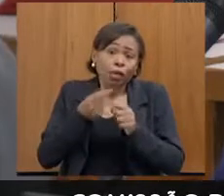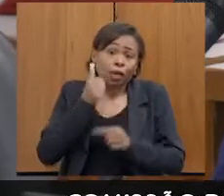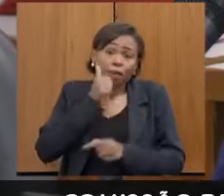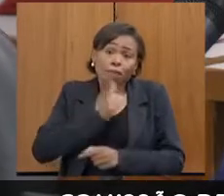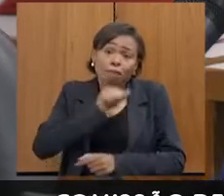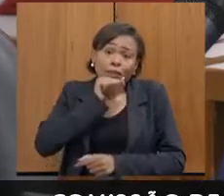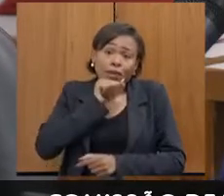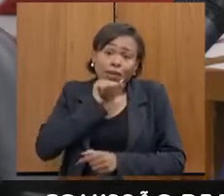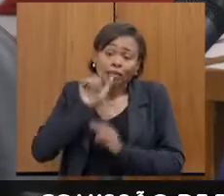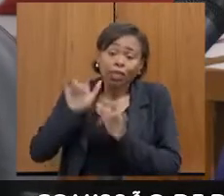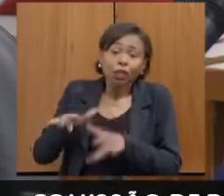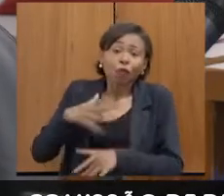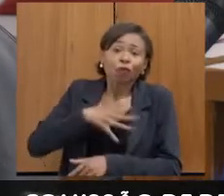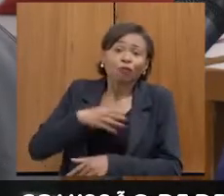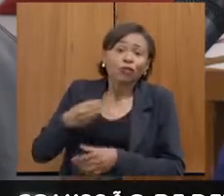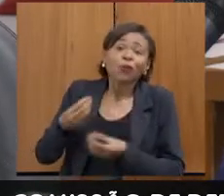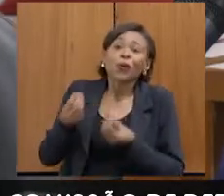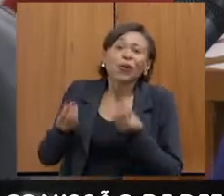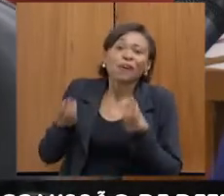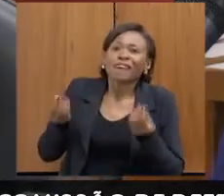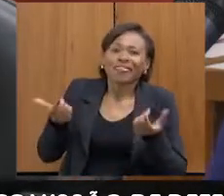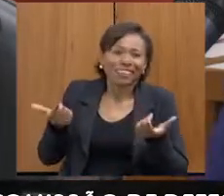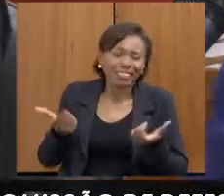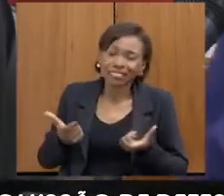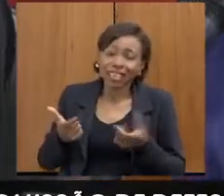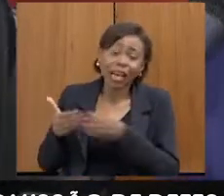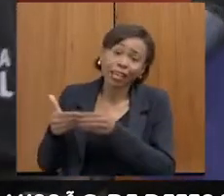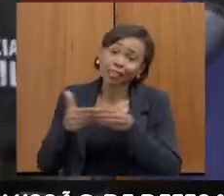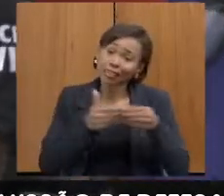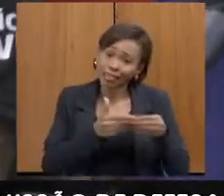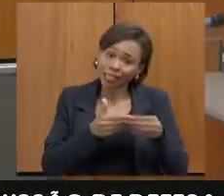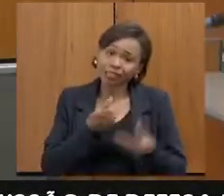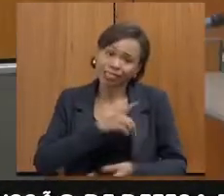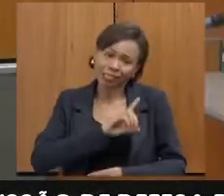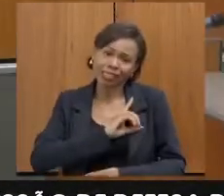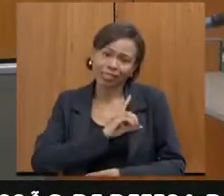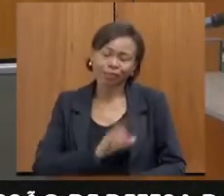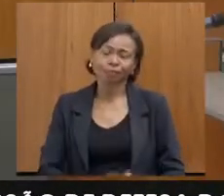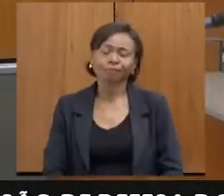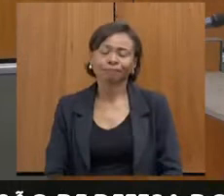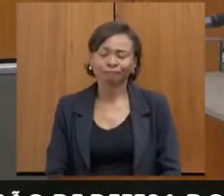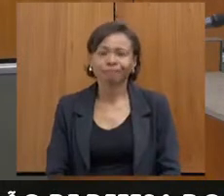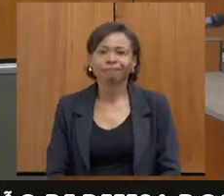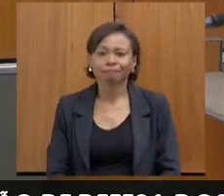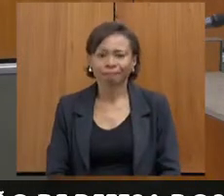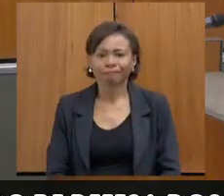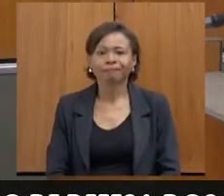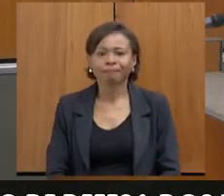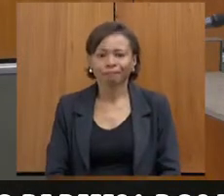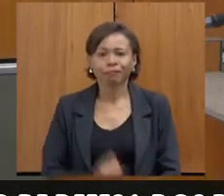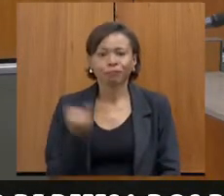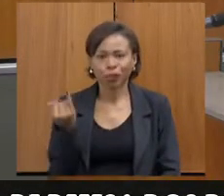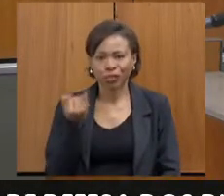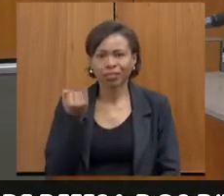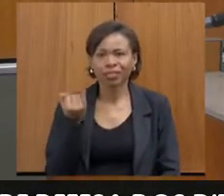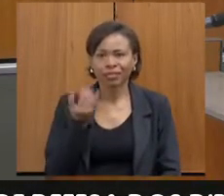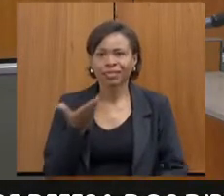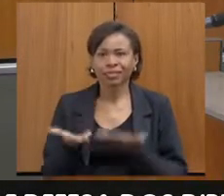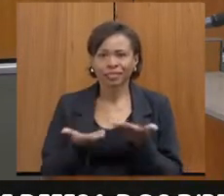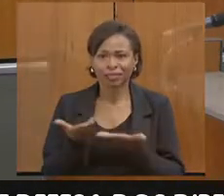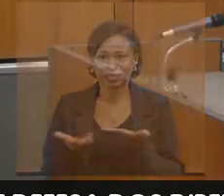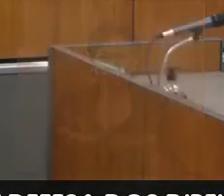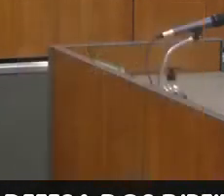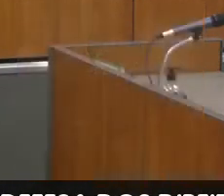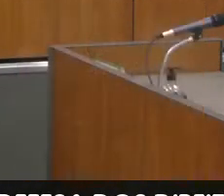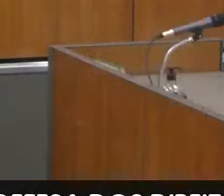filhos, então, ela leva, falando da Nara Garcia. Daí fica essa situação para a gente. Muito bem lembrado aí essa assistência para a acolhida